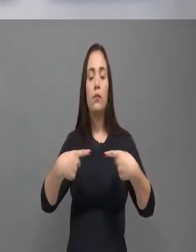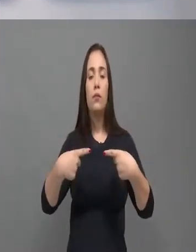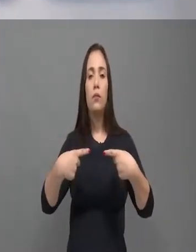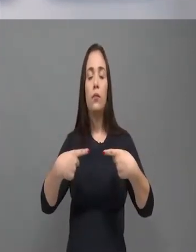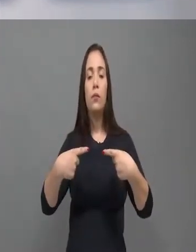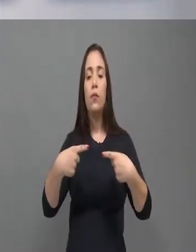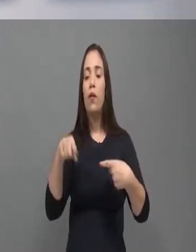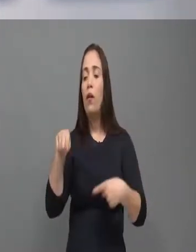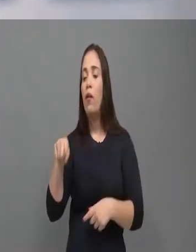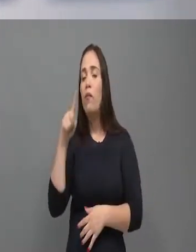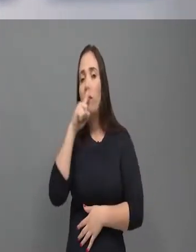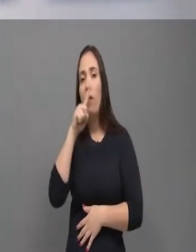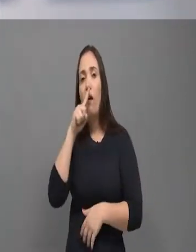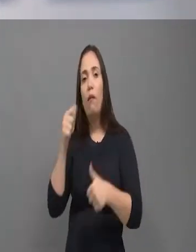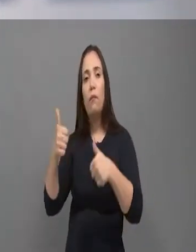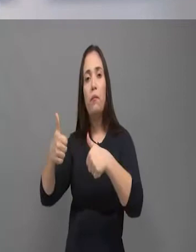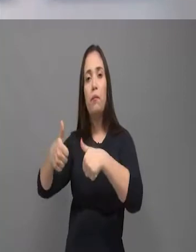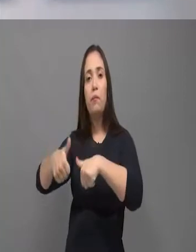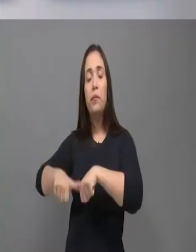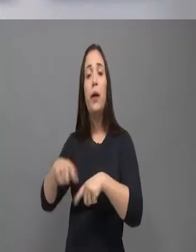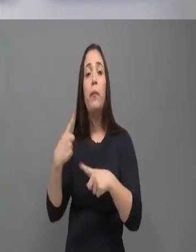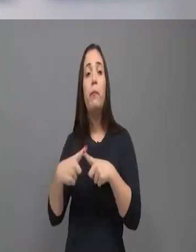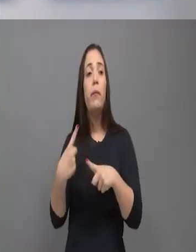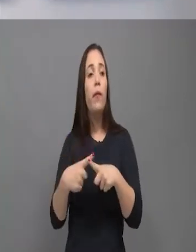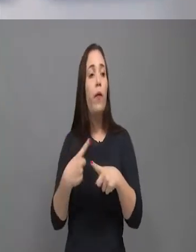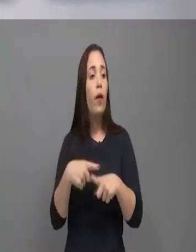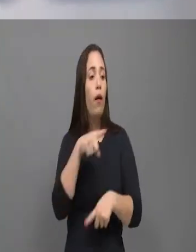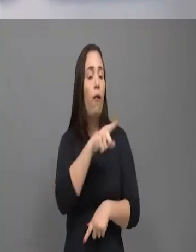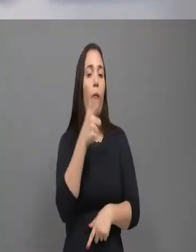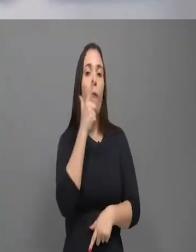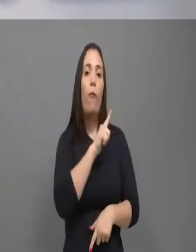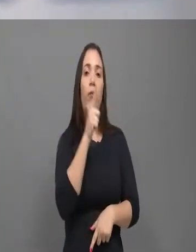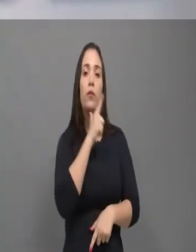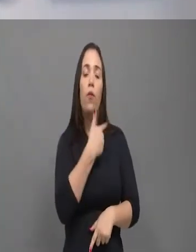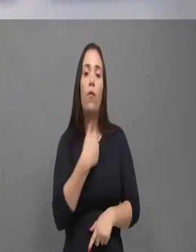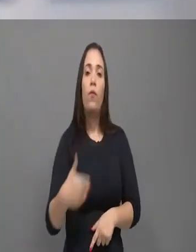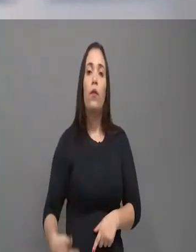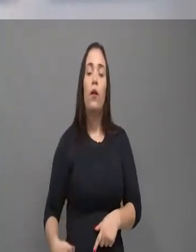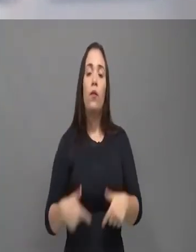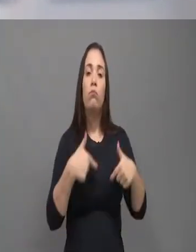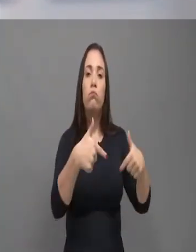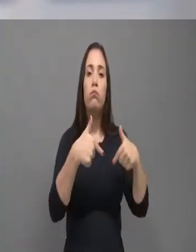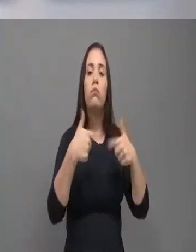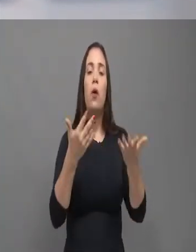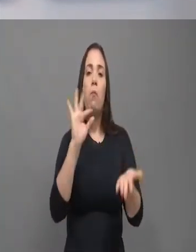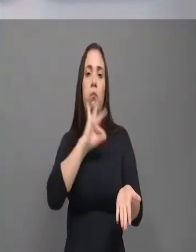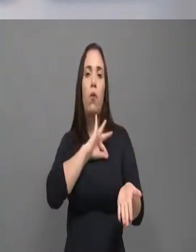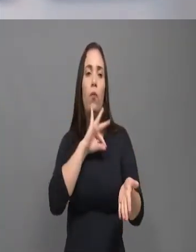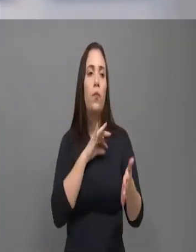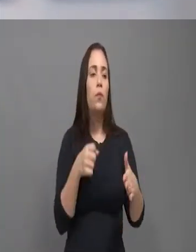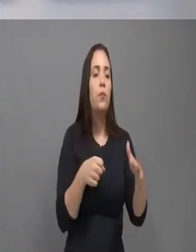educação, vai completar 200 escolas de tempo integral no Estado.